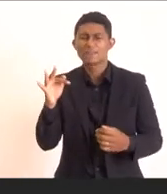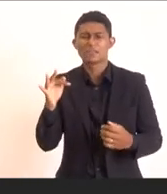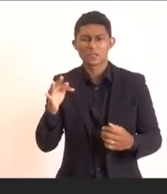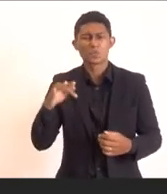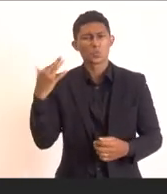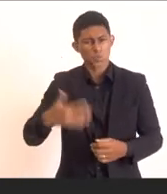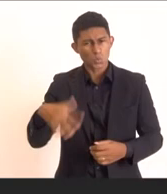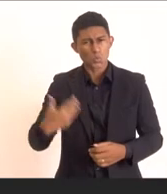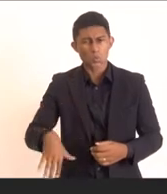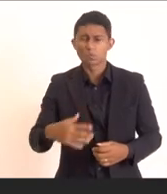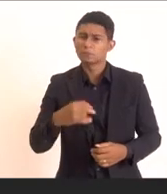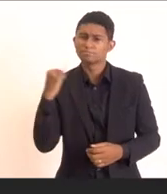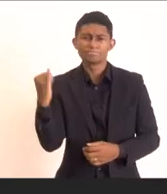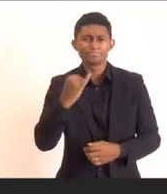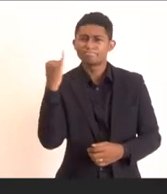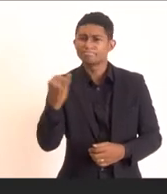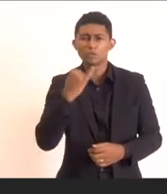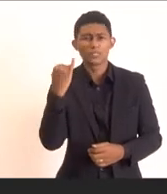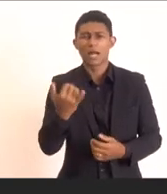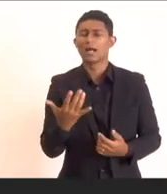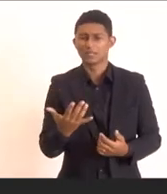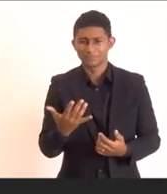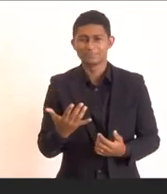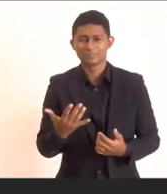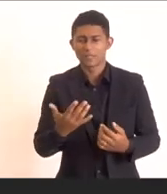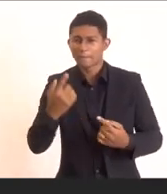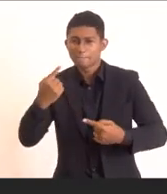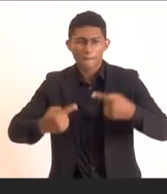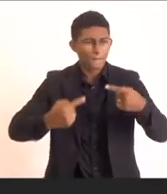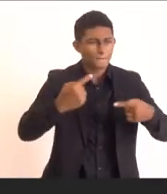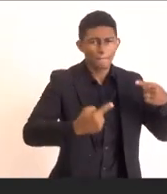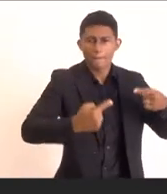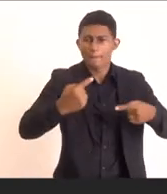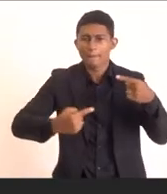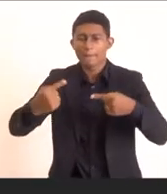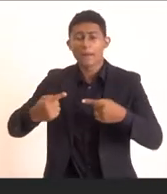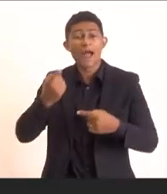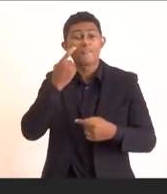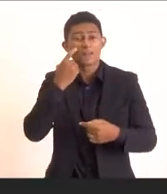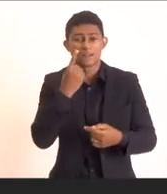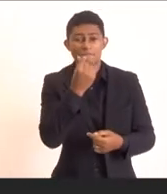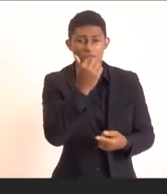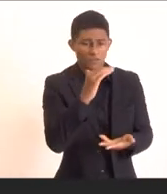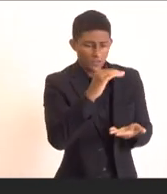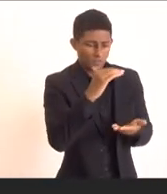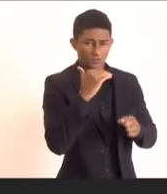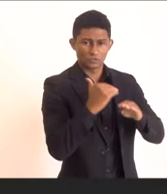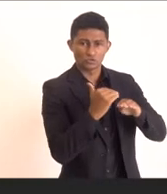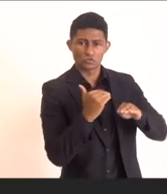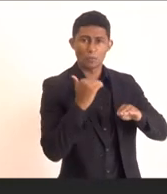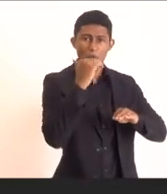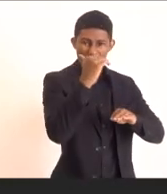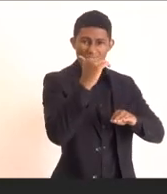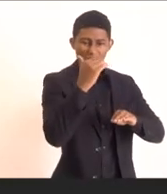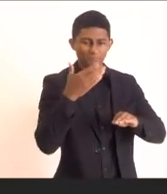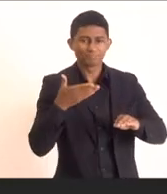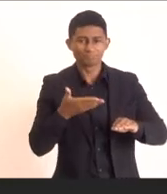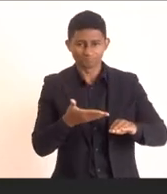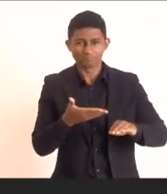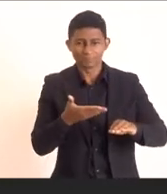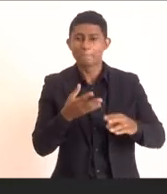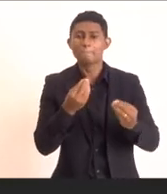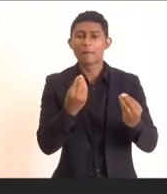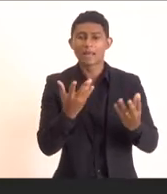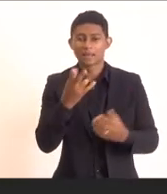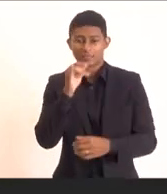essencial na discussão de como esse fundo soberano, essa grande poupança de investimento para desenvolvimento do